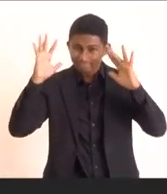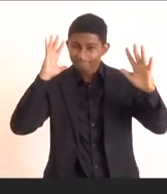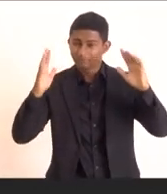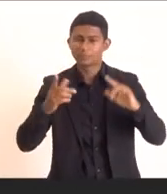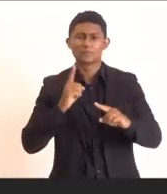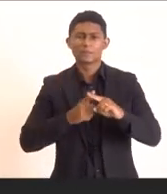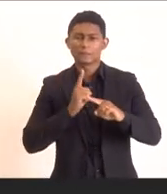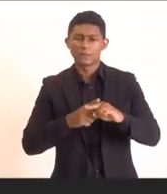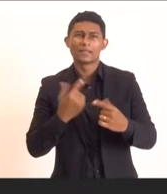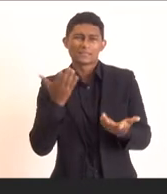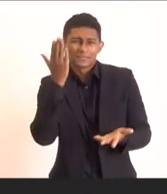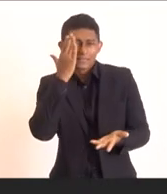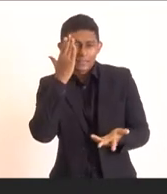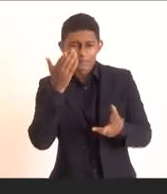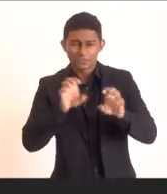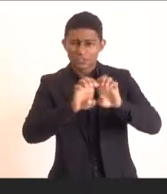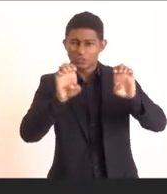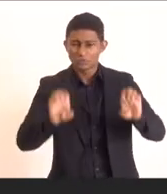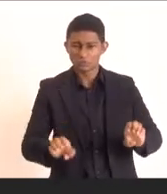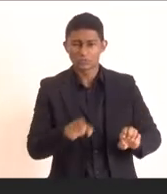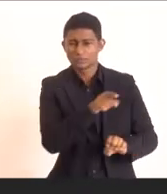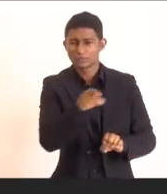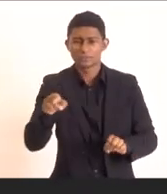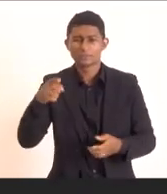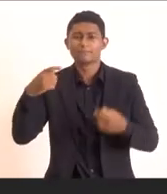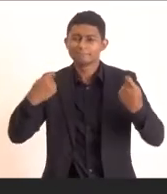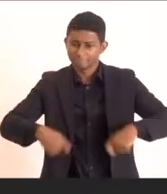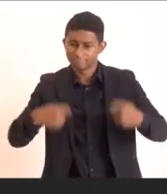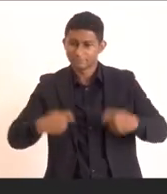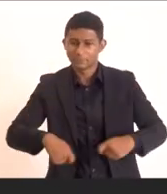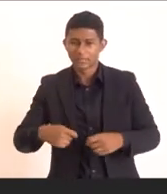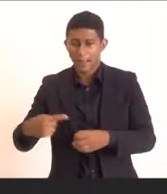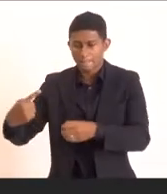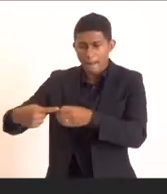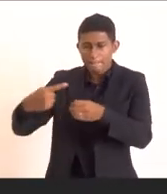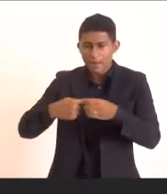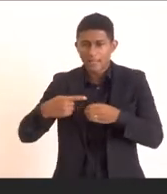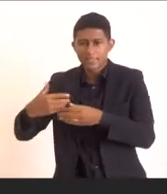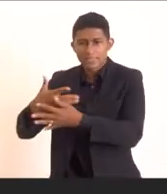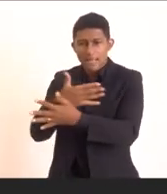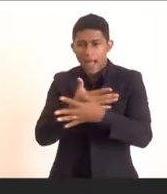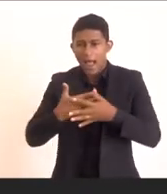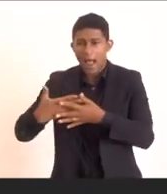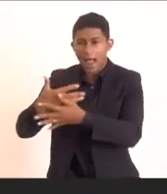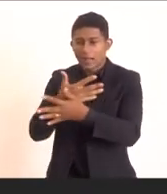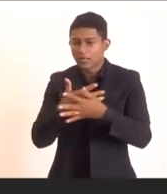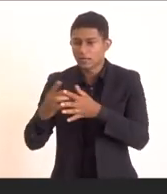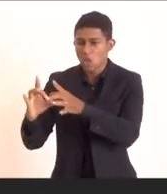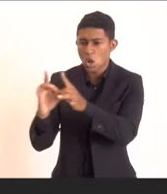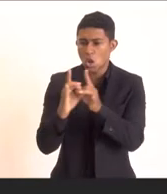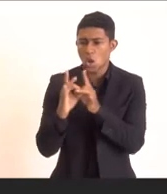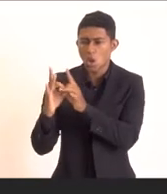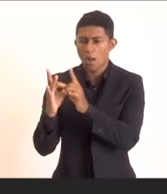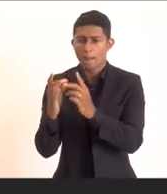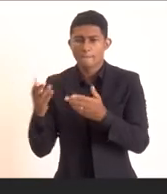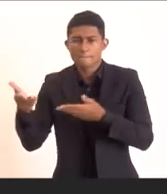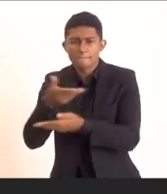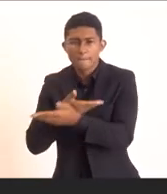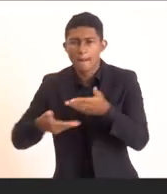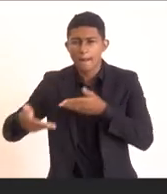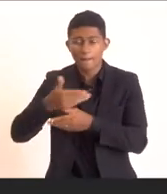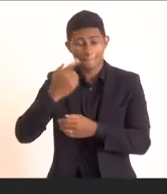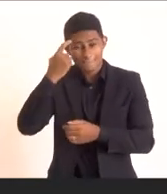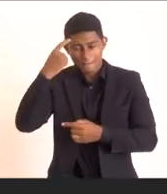demandas de infraestrutura, dessa relação entre as cidades e para a construção de diálogos que possam pensar políticas públicas